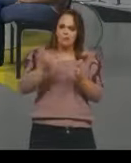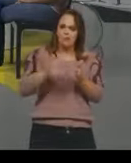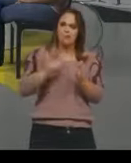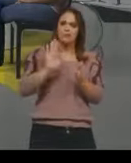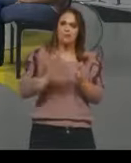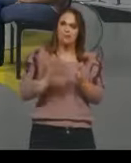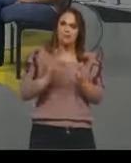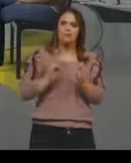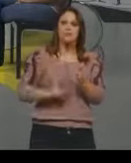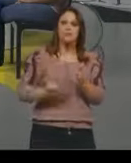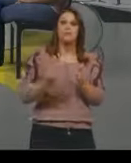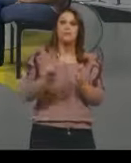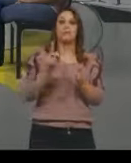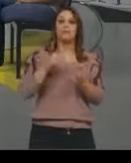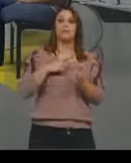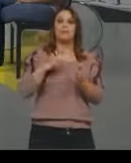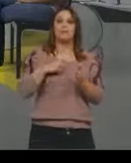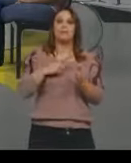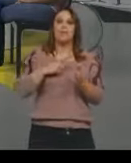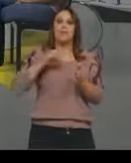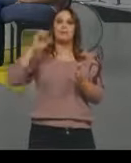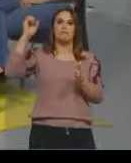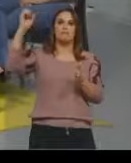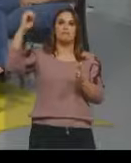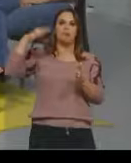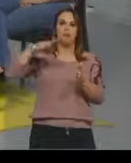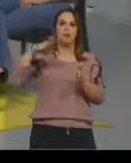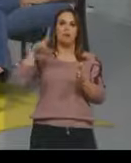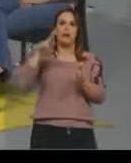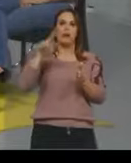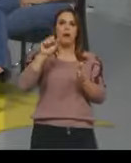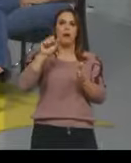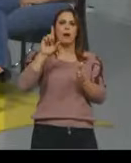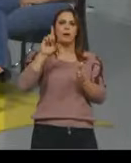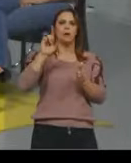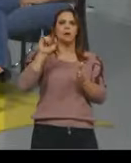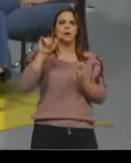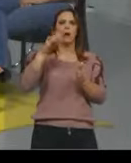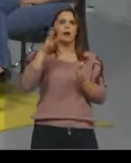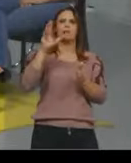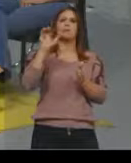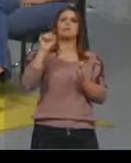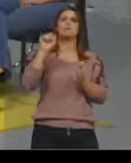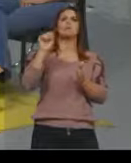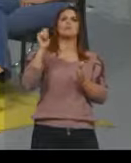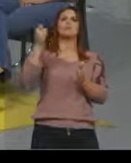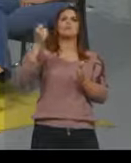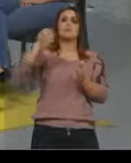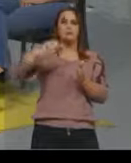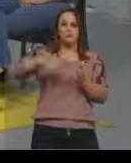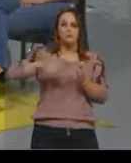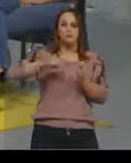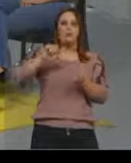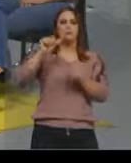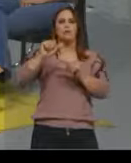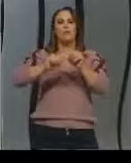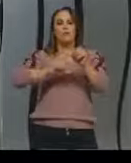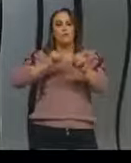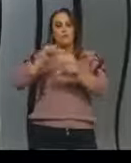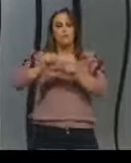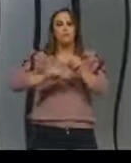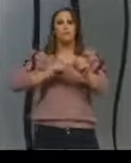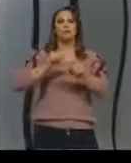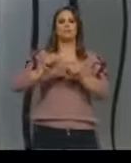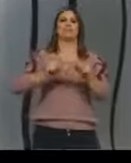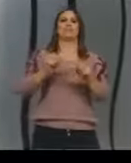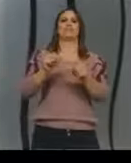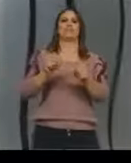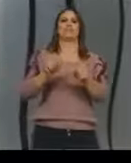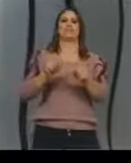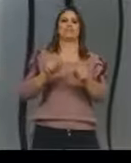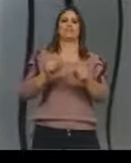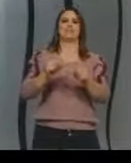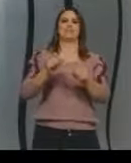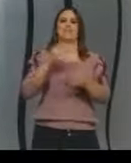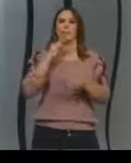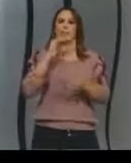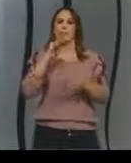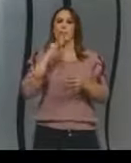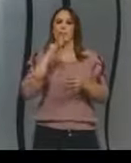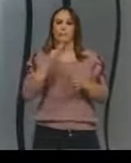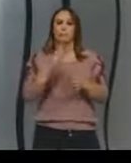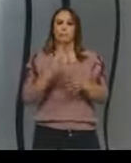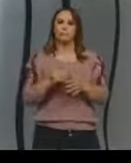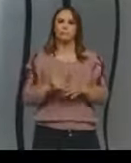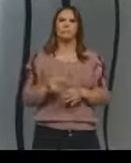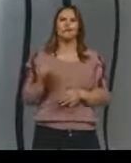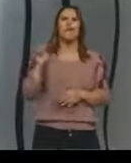sobre uma substância pode ocorrer a reflexão no caso é usado uma substância que é o brometo de etílio que